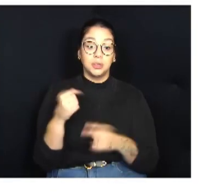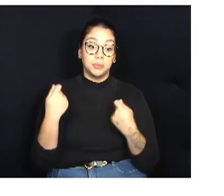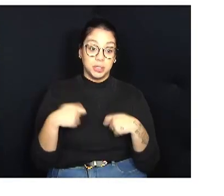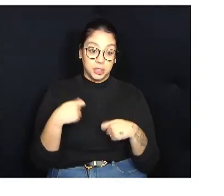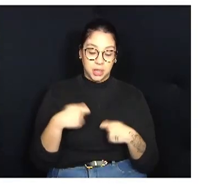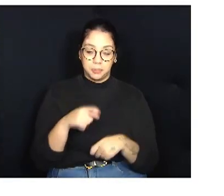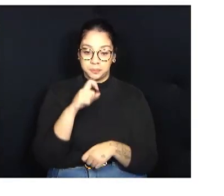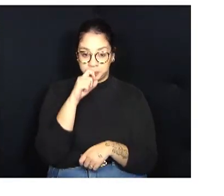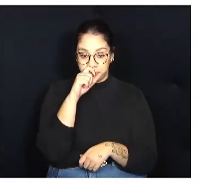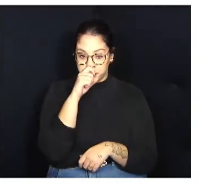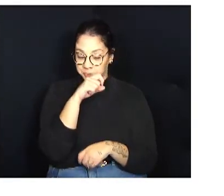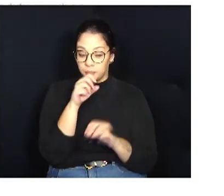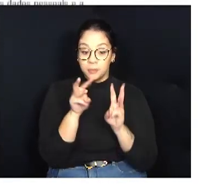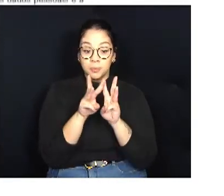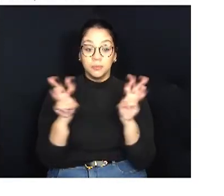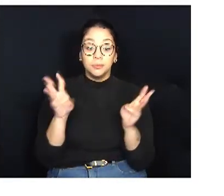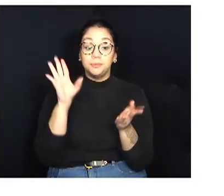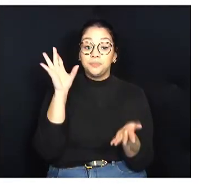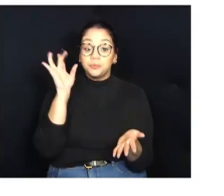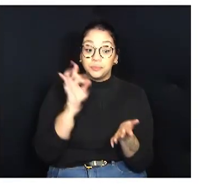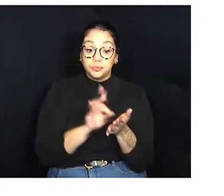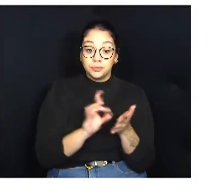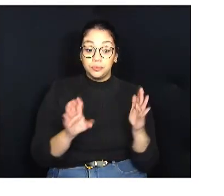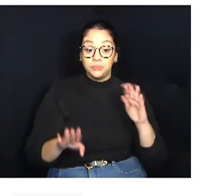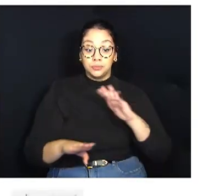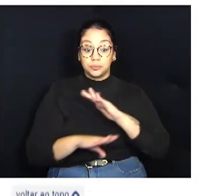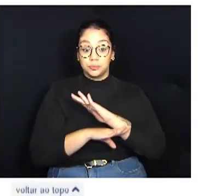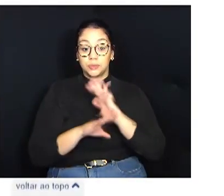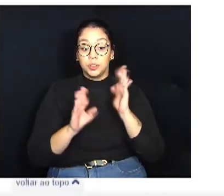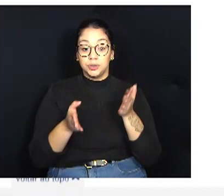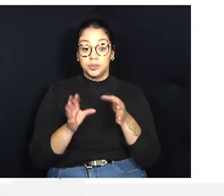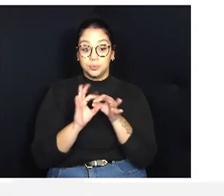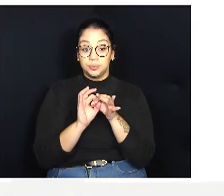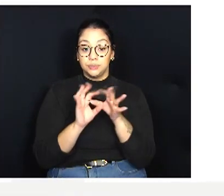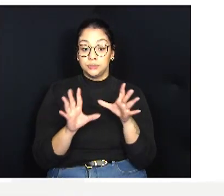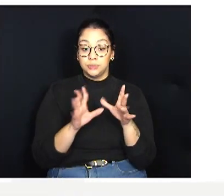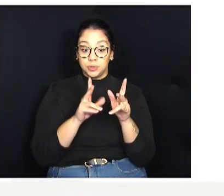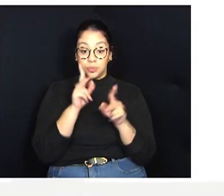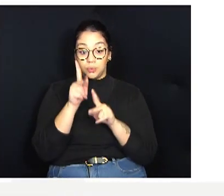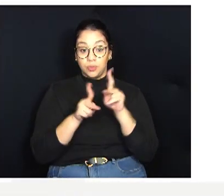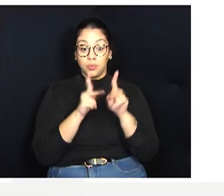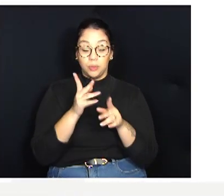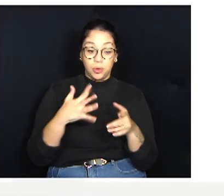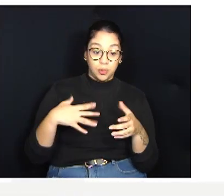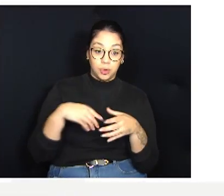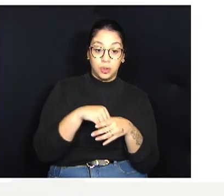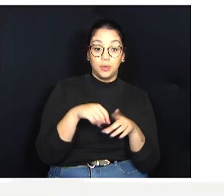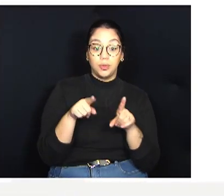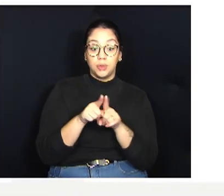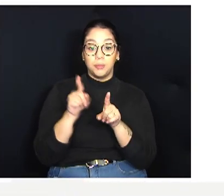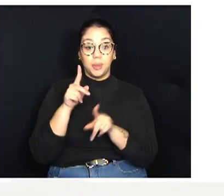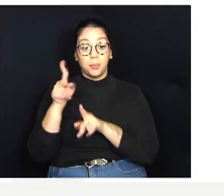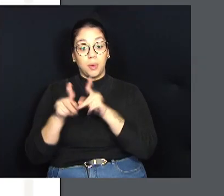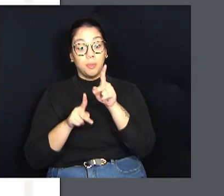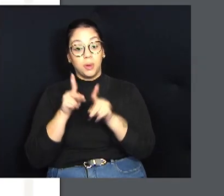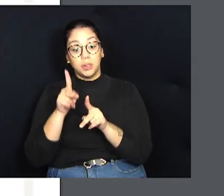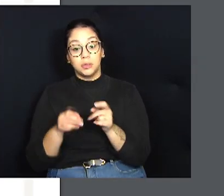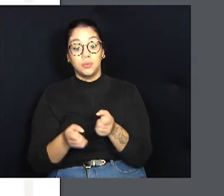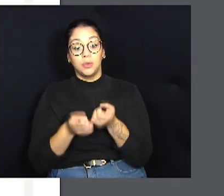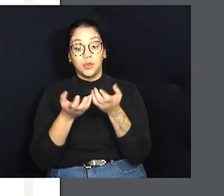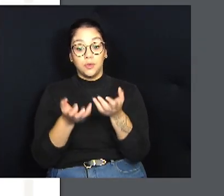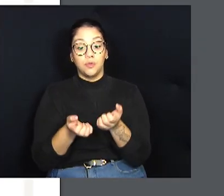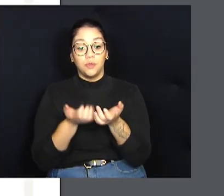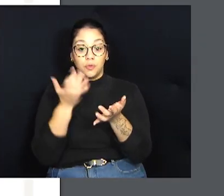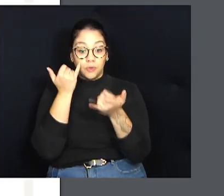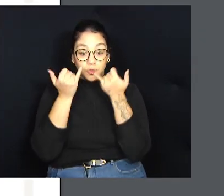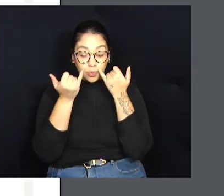Por meio do site oficial da Câmara, já está disponível para o público interno e para toda a população informações sobre